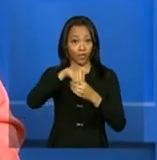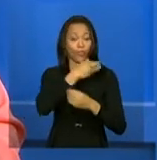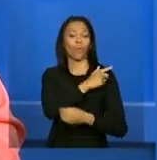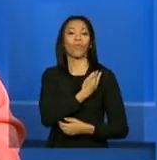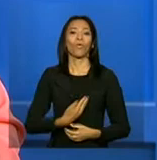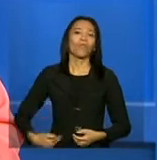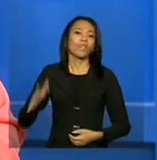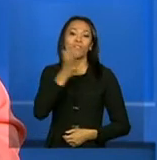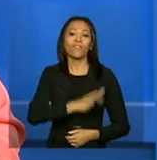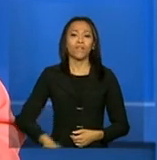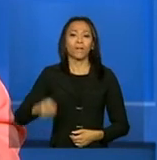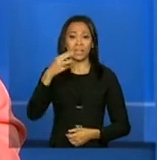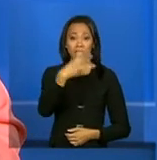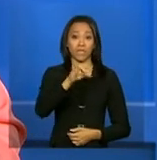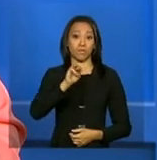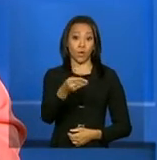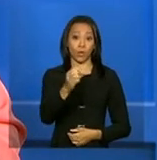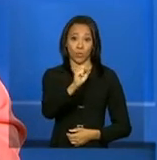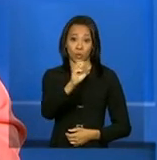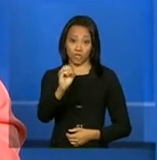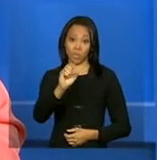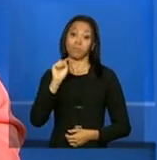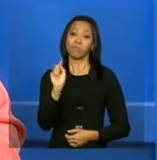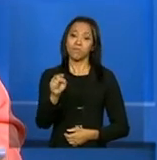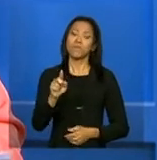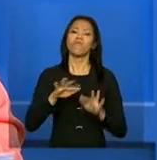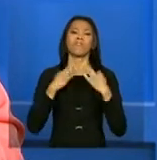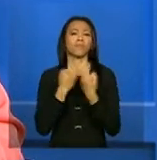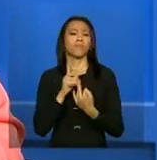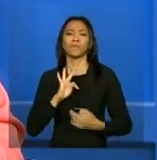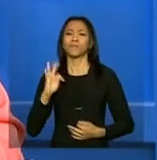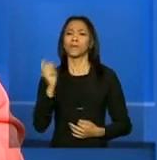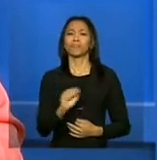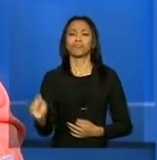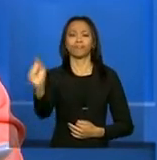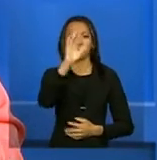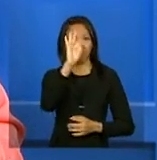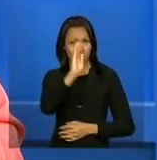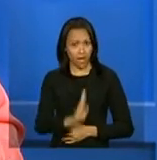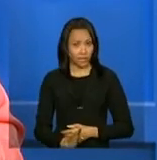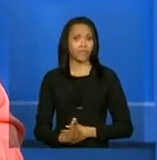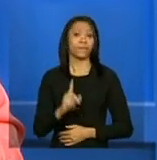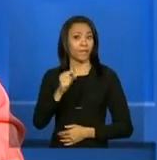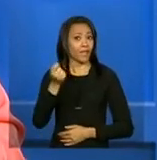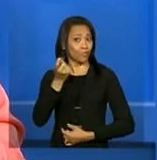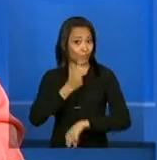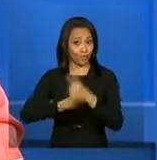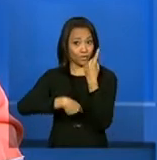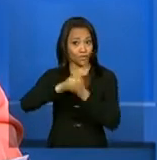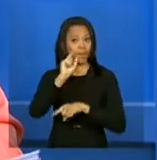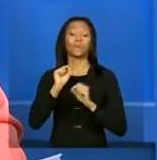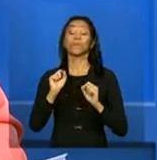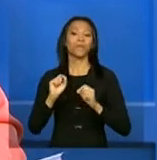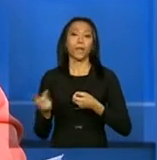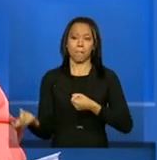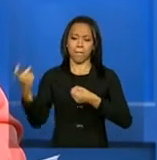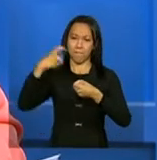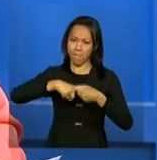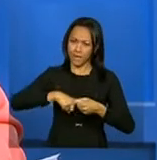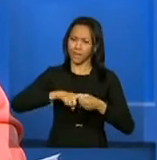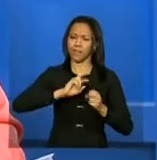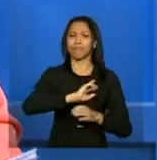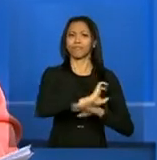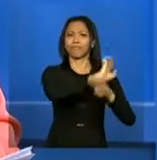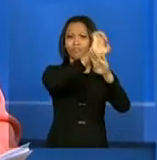,8 milhões de famílias em todo o Brasil e deve seu sucesso a uma forte parceria que envolve todos os entes da